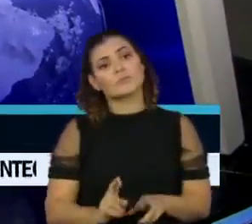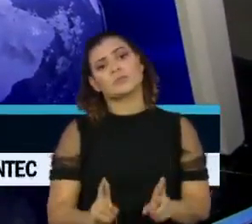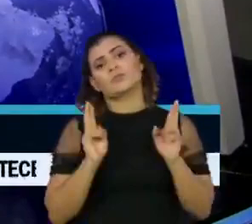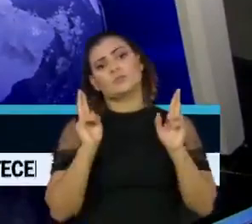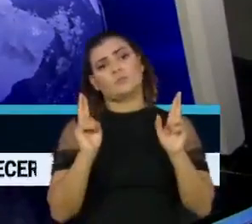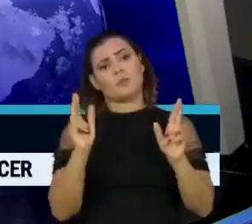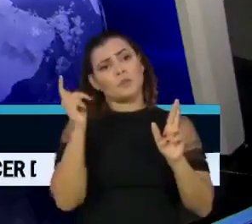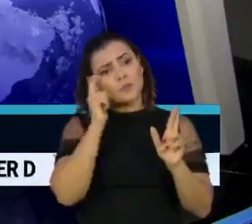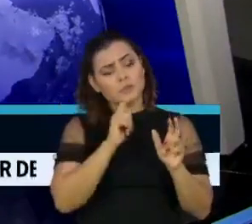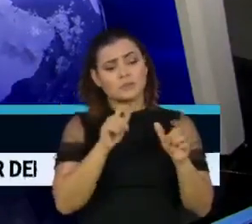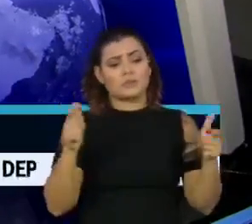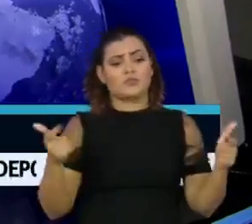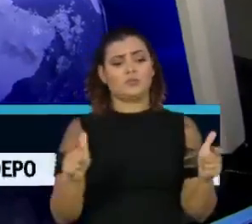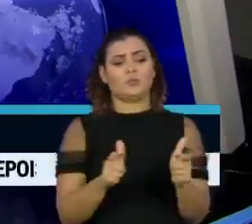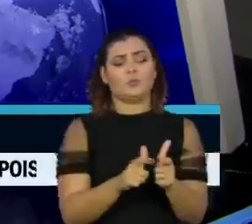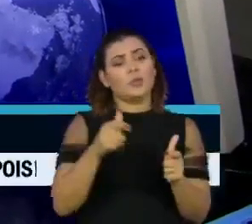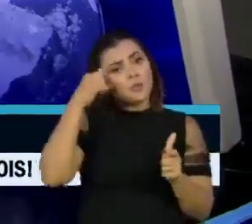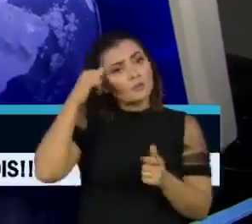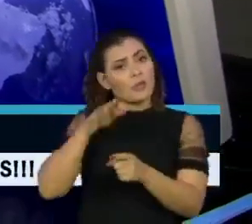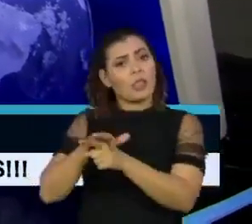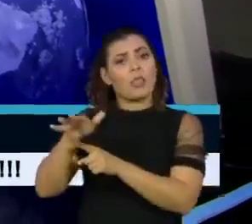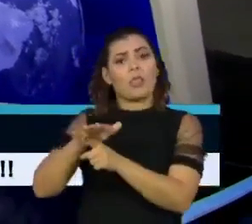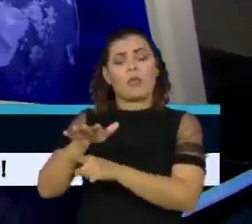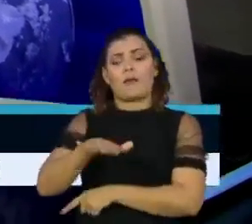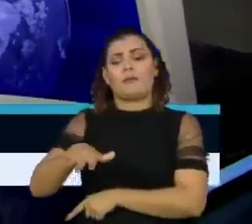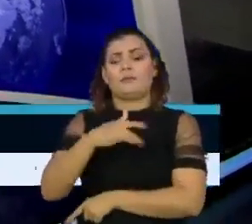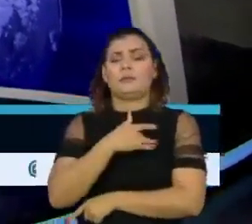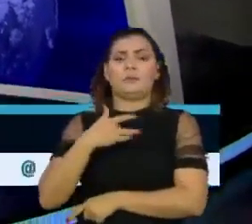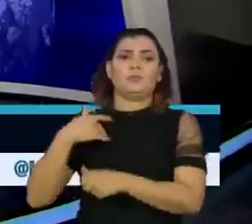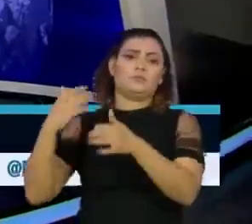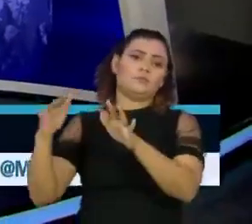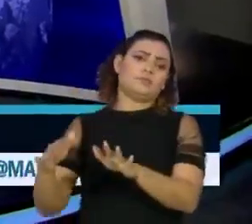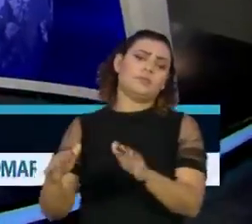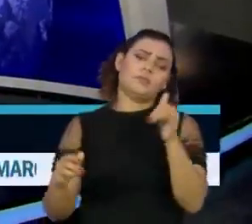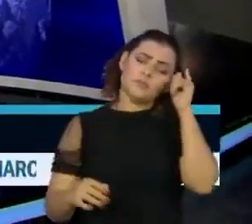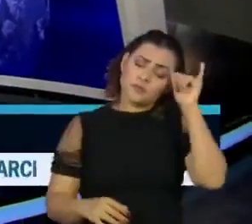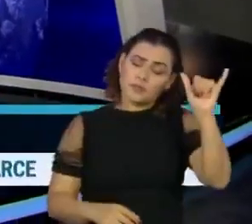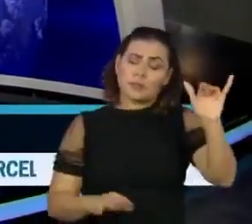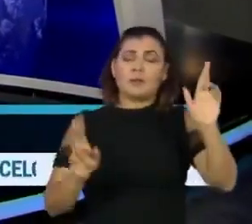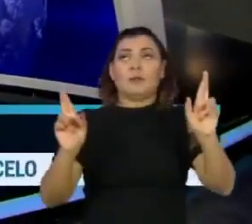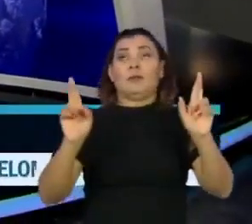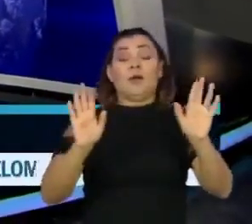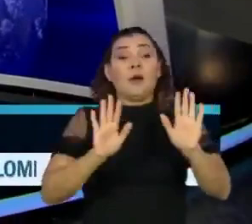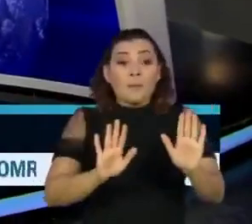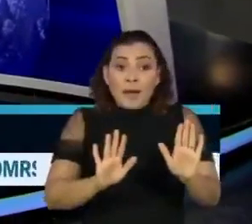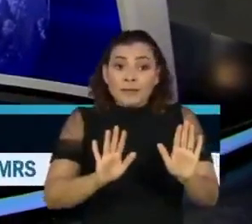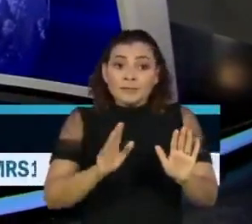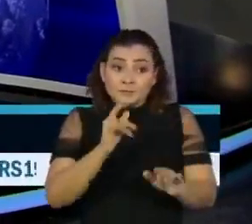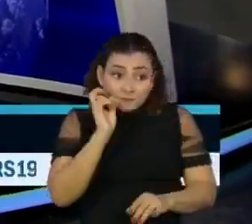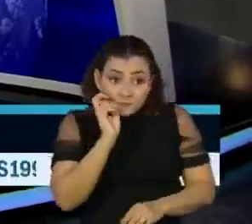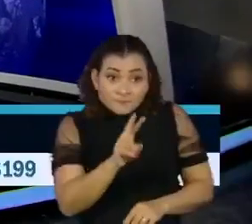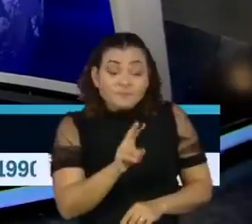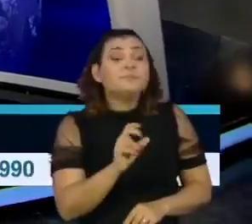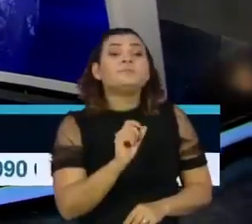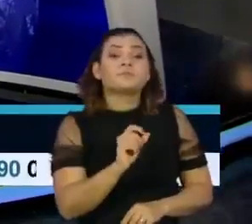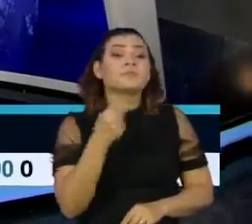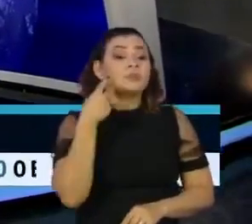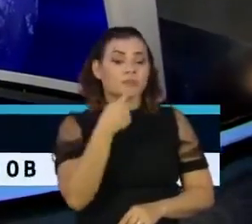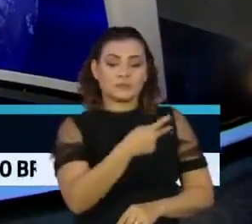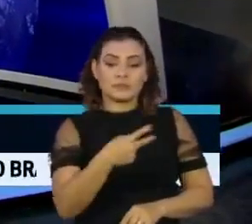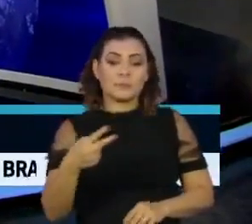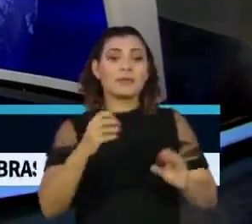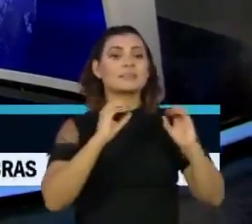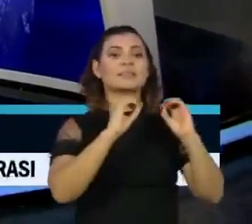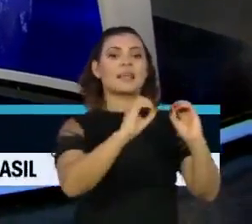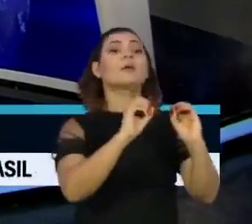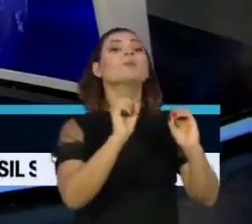uma redução do número de casos e desafogar o sistema. Mas ele está longe do que aconteceu, por exemplo, quem conseguiu zerar em duas semanas foi